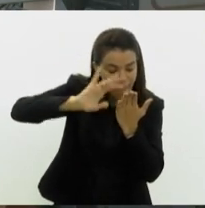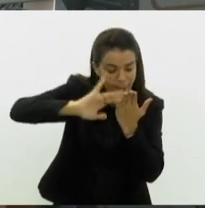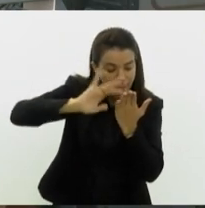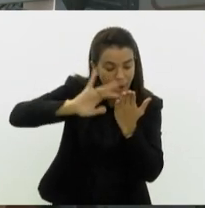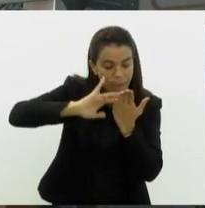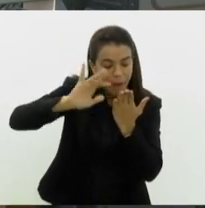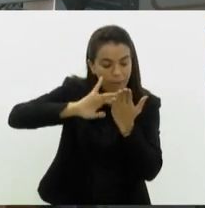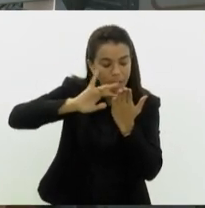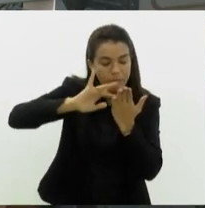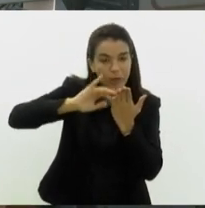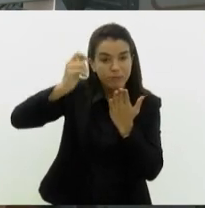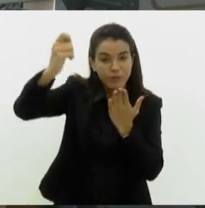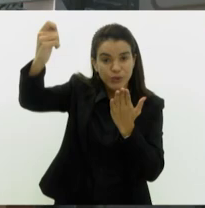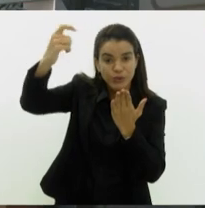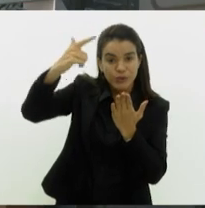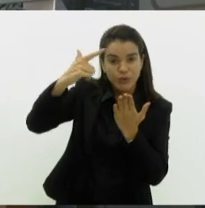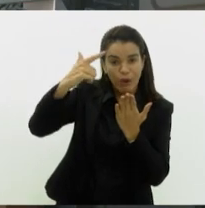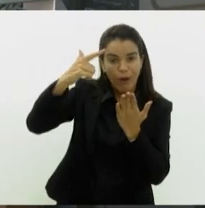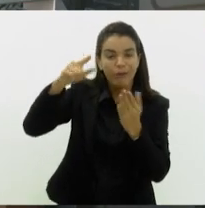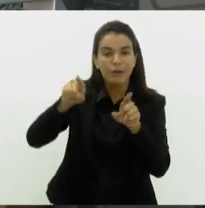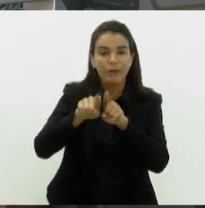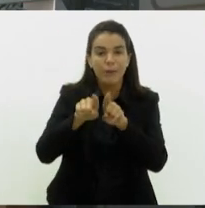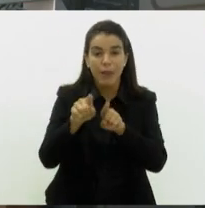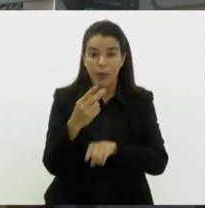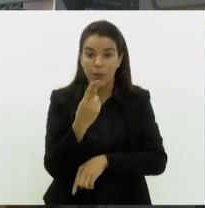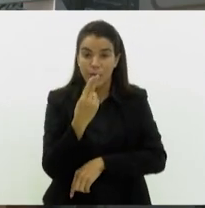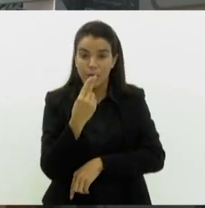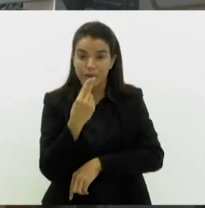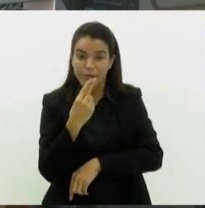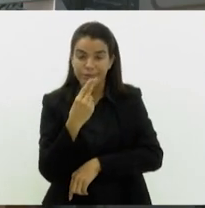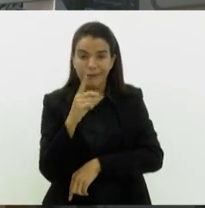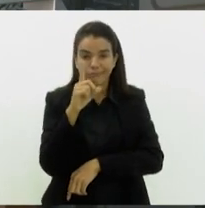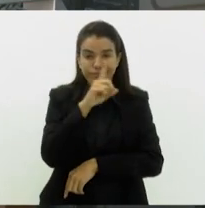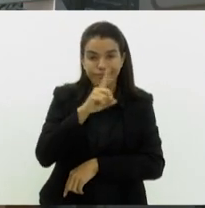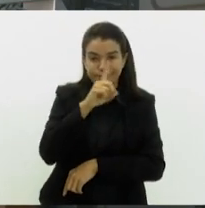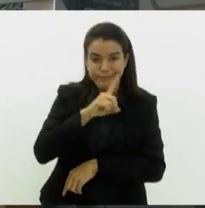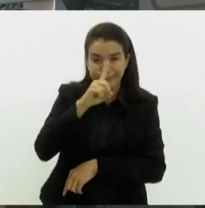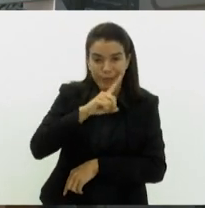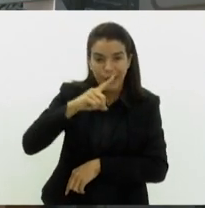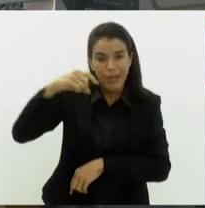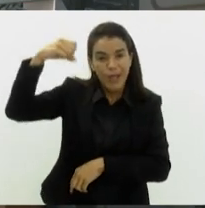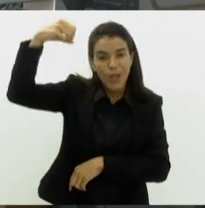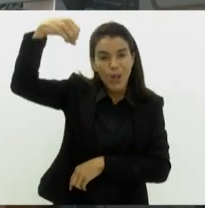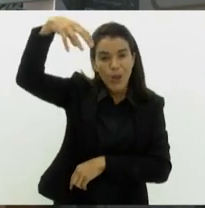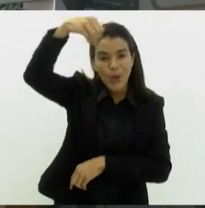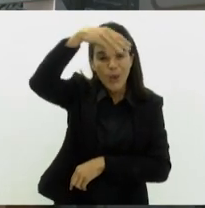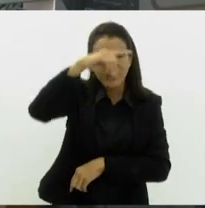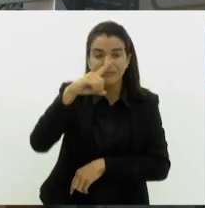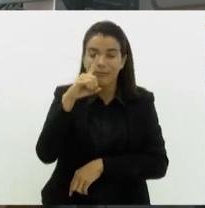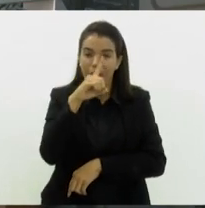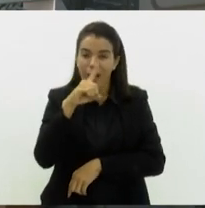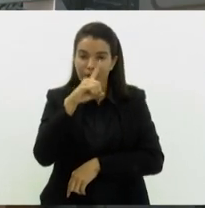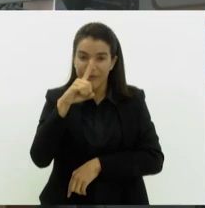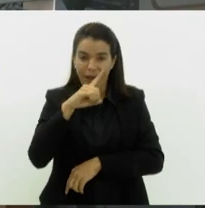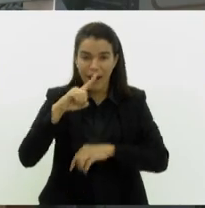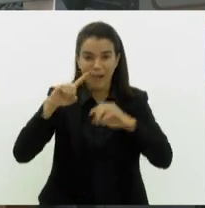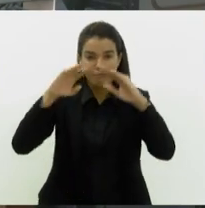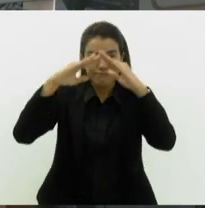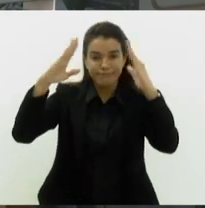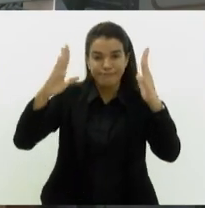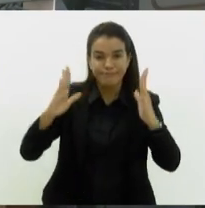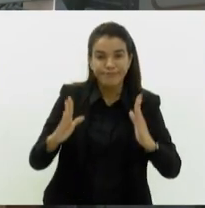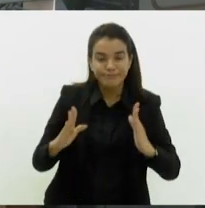exposição à luz solar, hábitos nutricionais, além de iluminação inadequada nos ambientes internos, estão